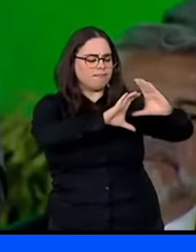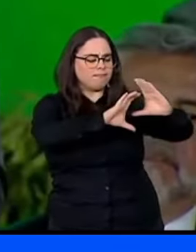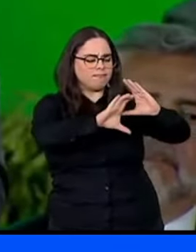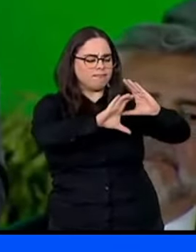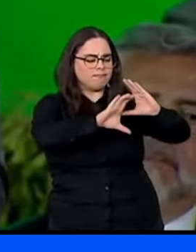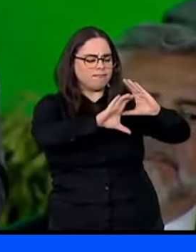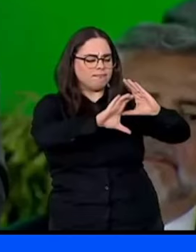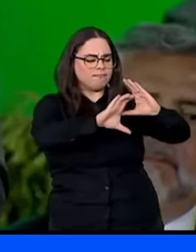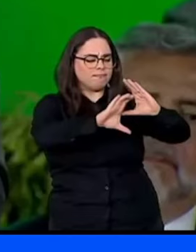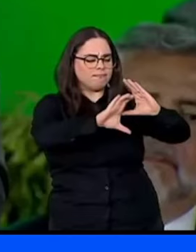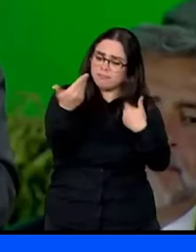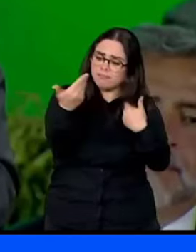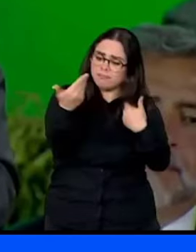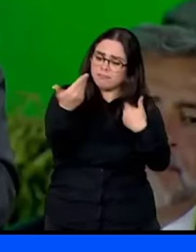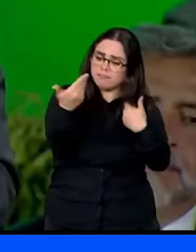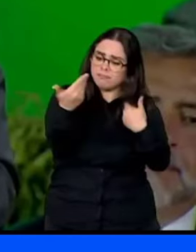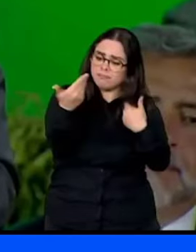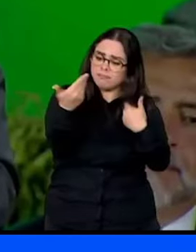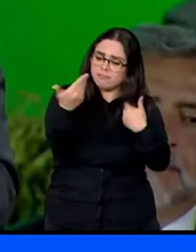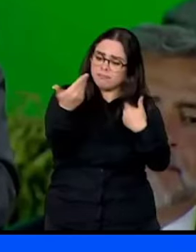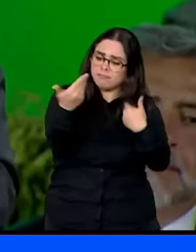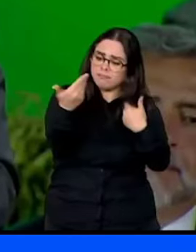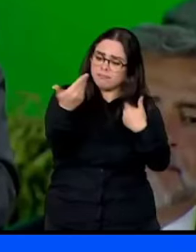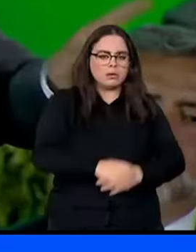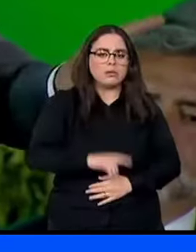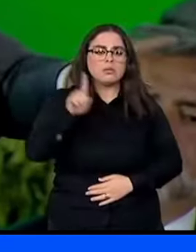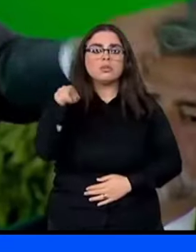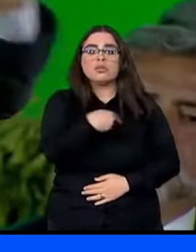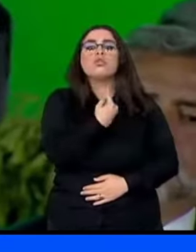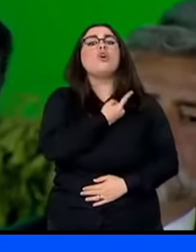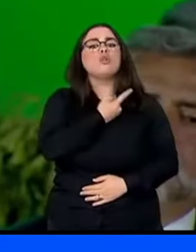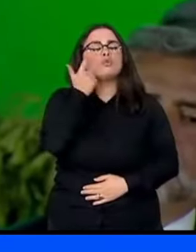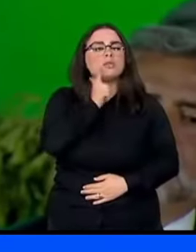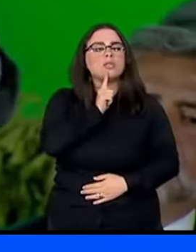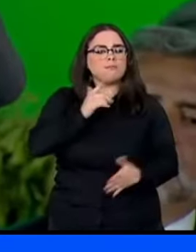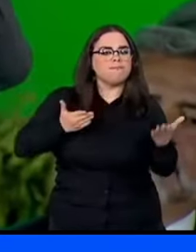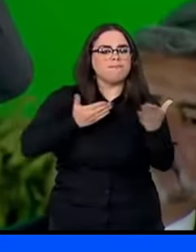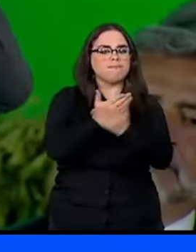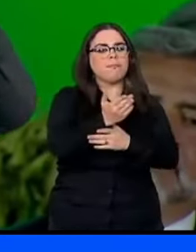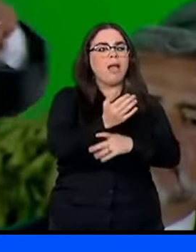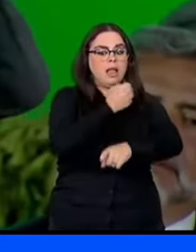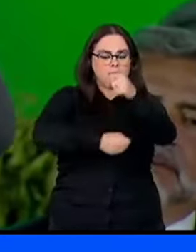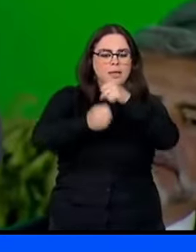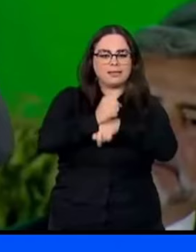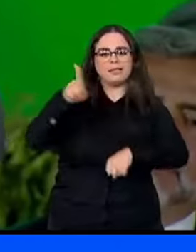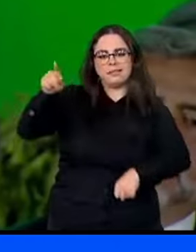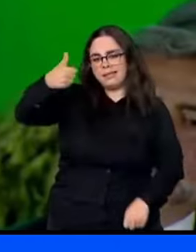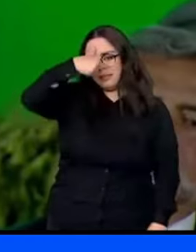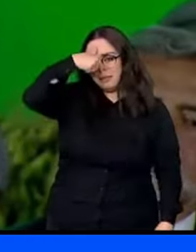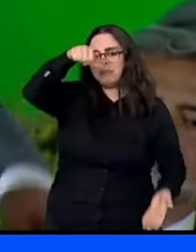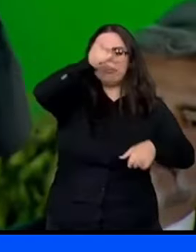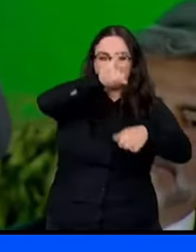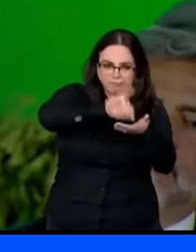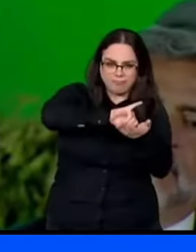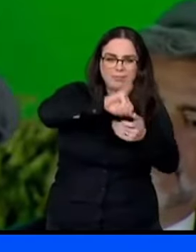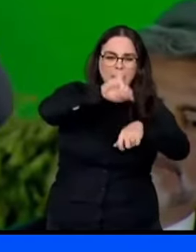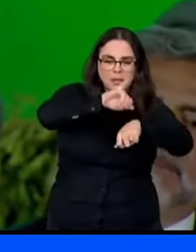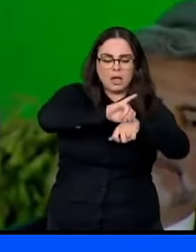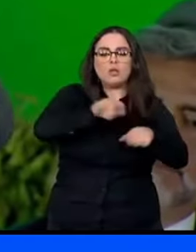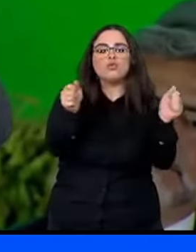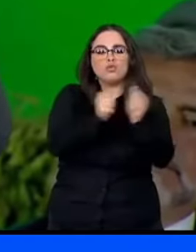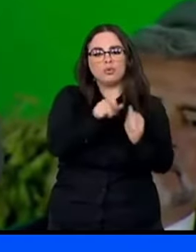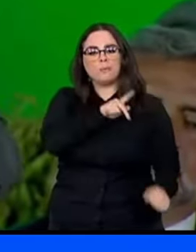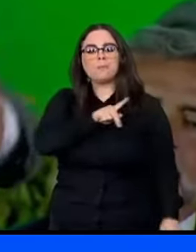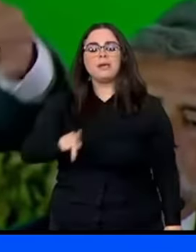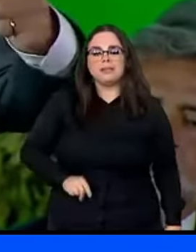conversar para construir as coisas Nós conseguimos aprovar O ano passado em Nova Delhi Com o presidente Biden E com o primeiro